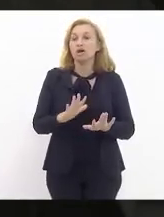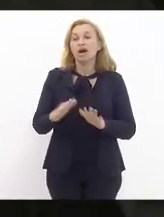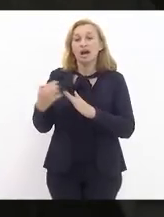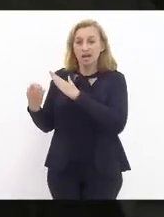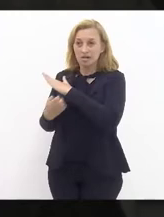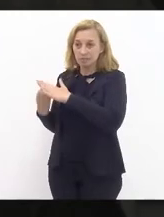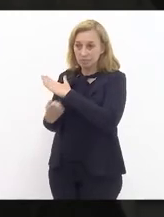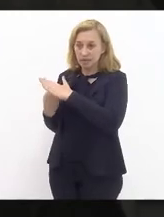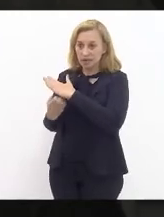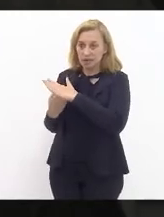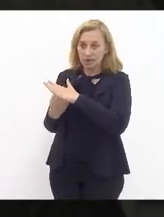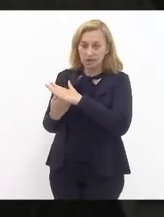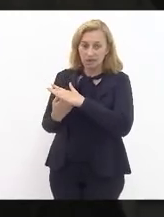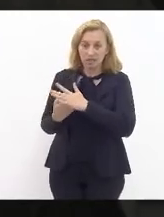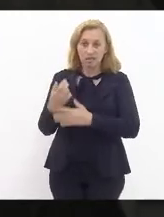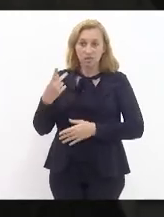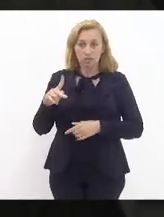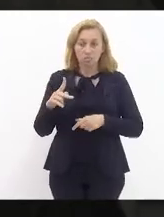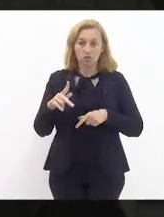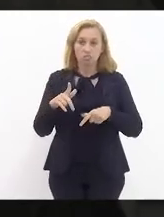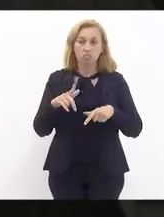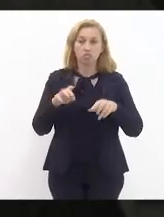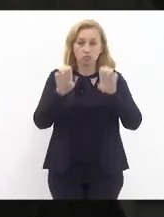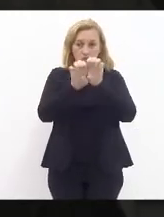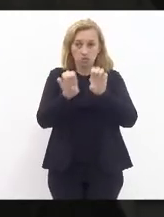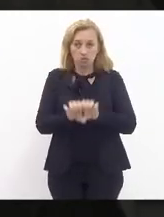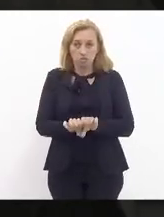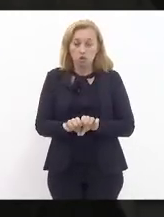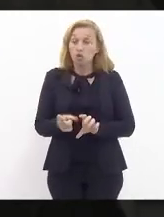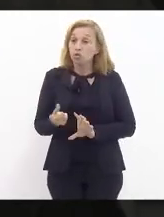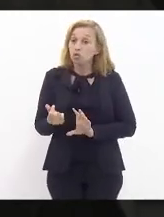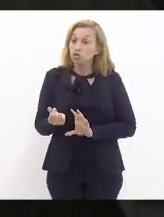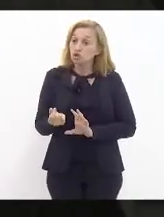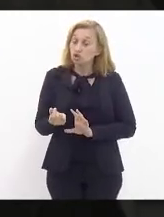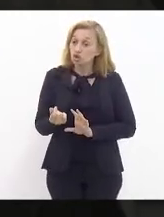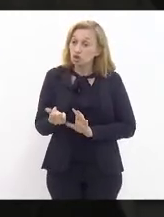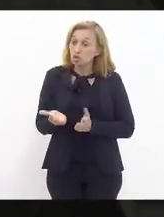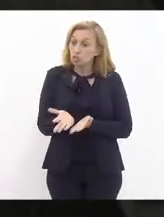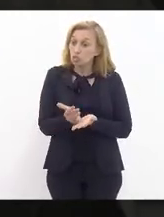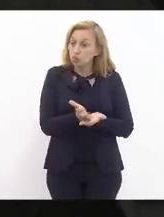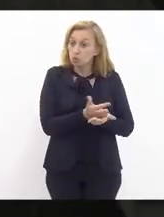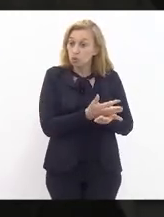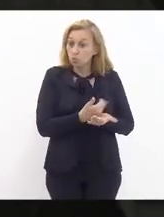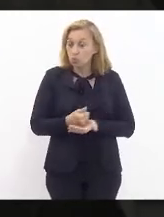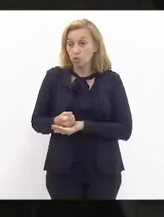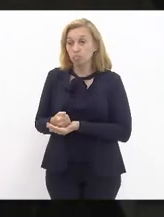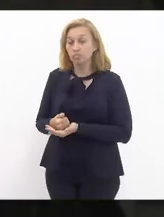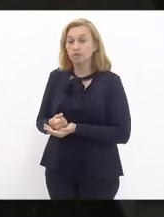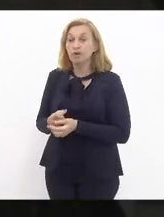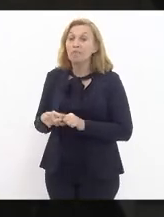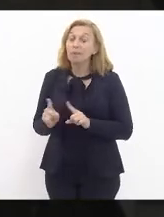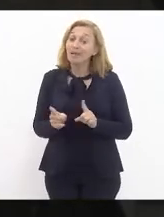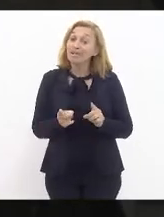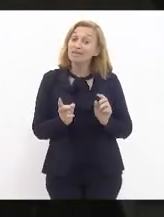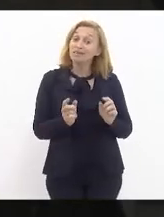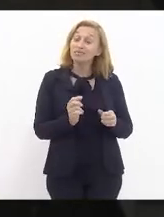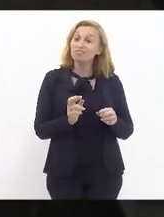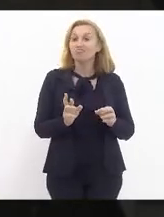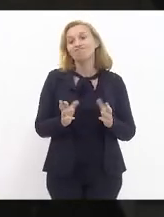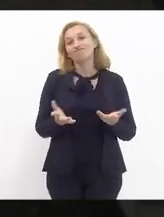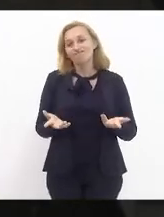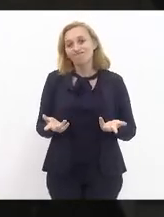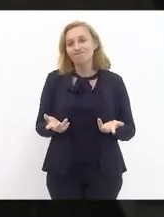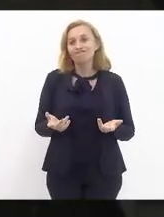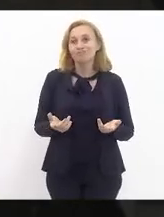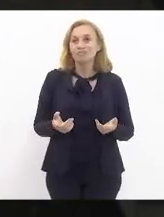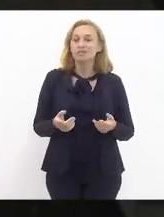da sua estrutura, com o dinheiro que superfaturou. Mas essas questões se arrastam